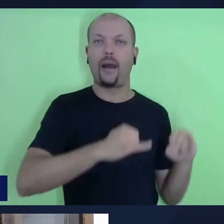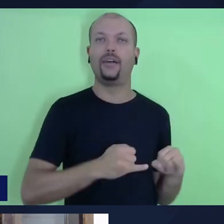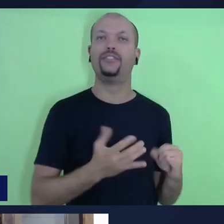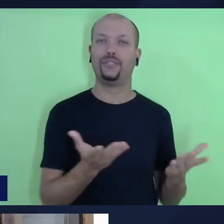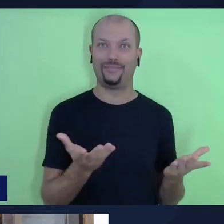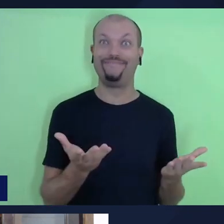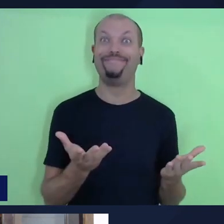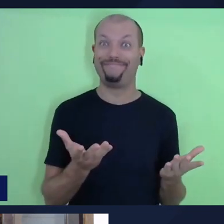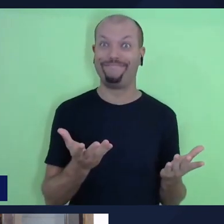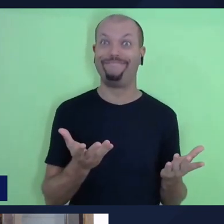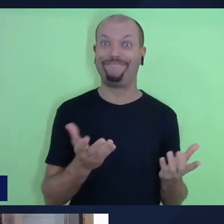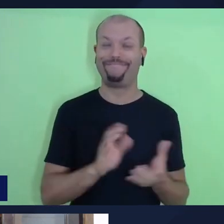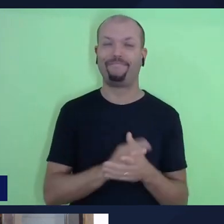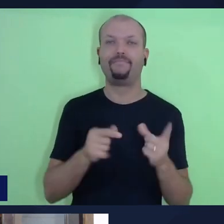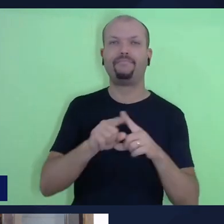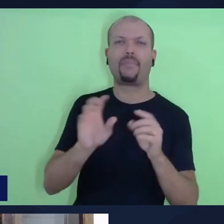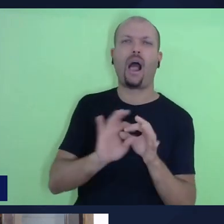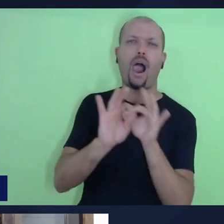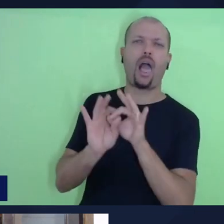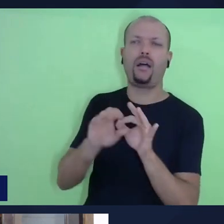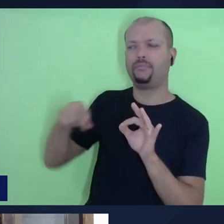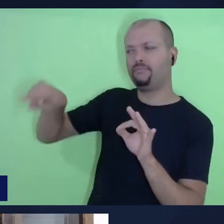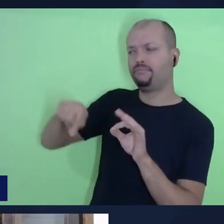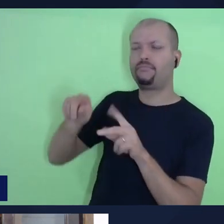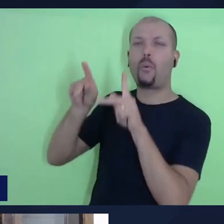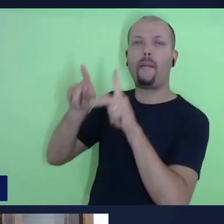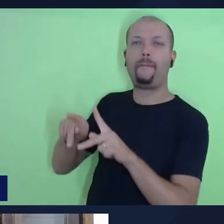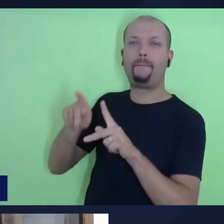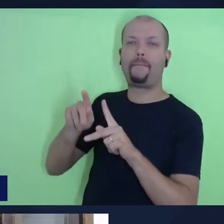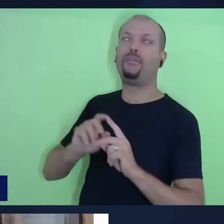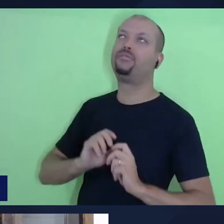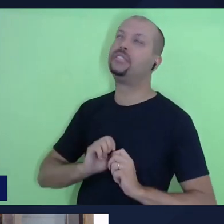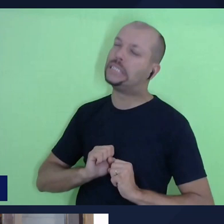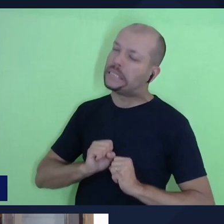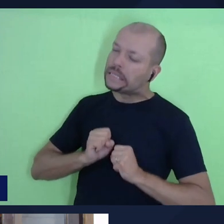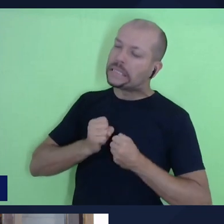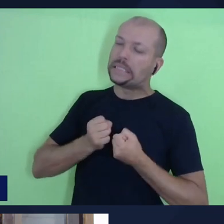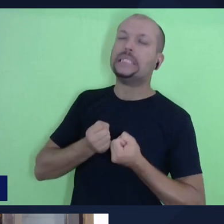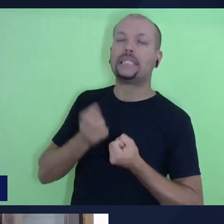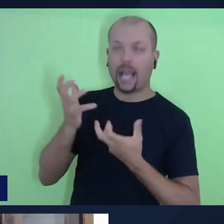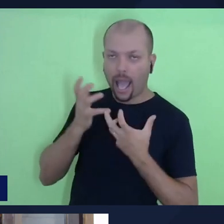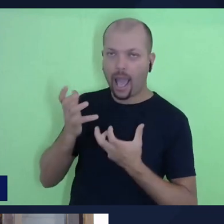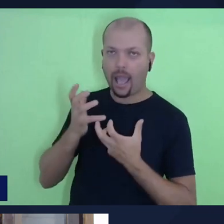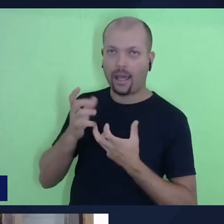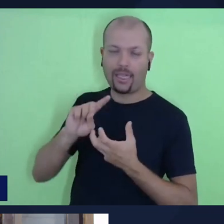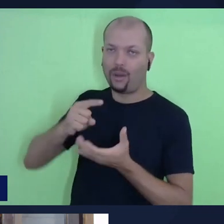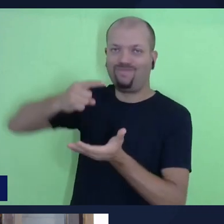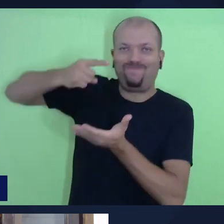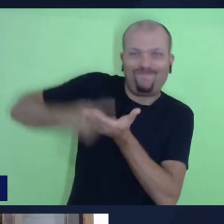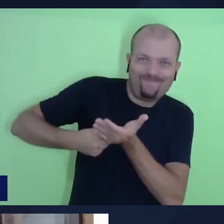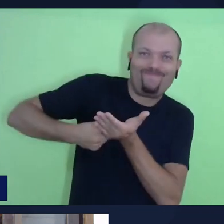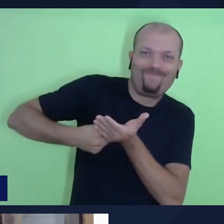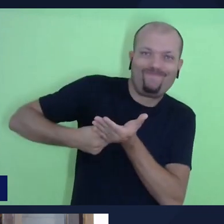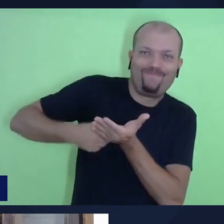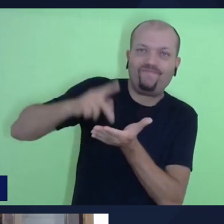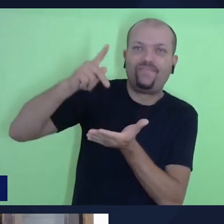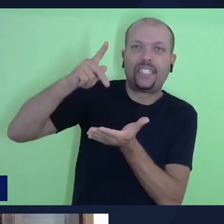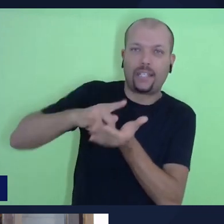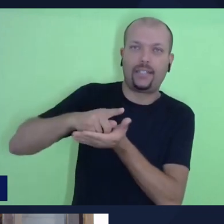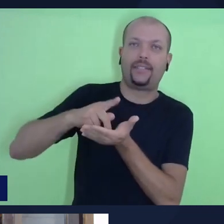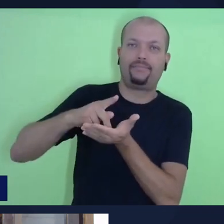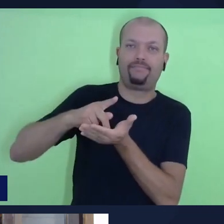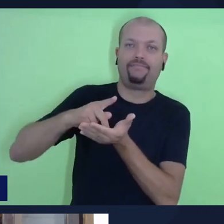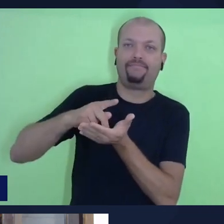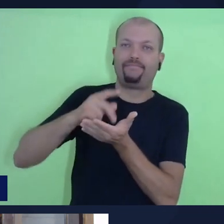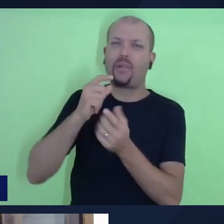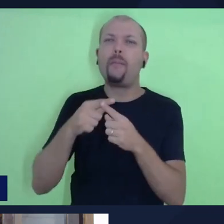aparentemente se dispõem a servir a Deus de todo o coração, ela não se consolida como uma aliança verdadeira, porque